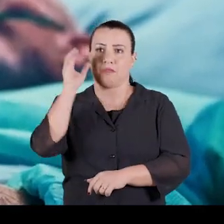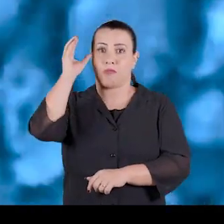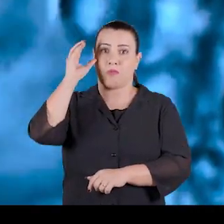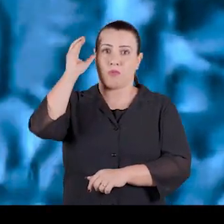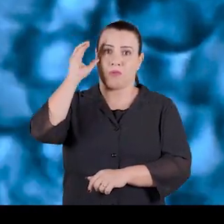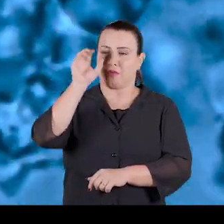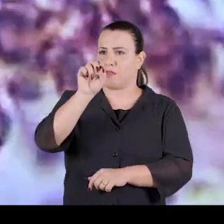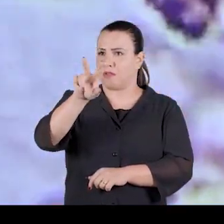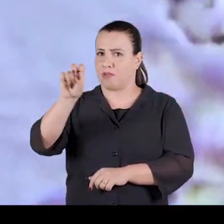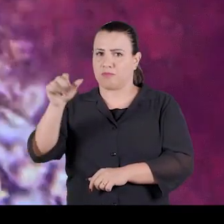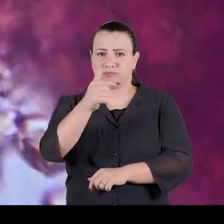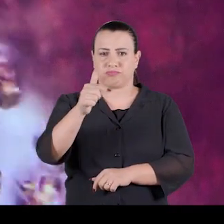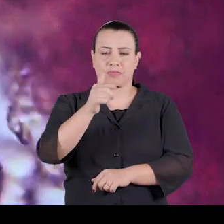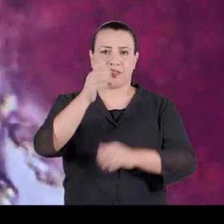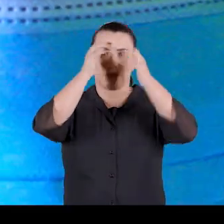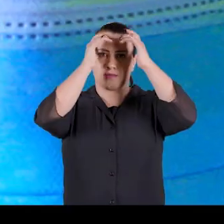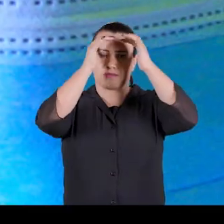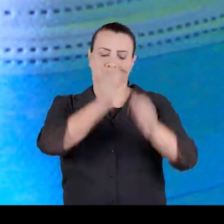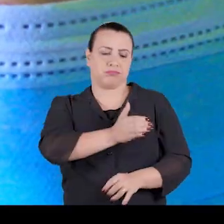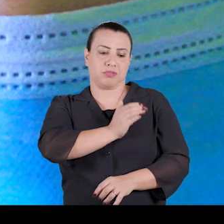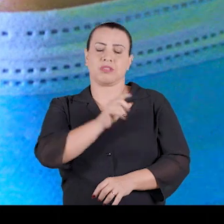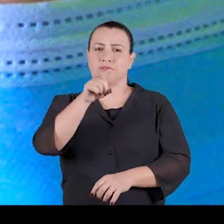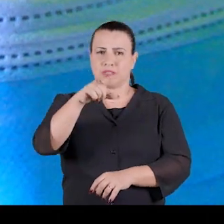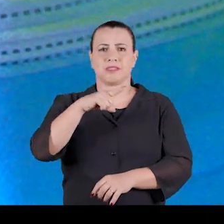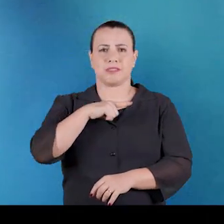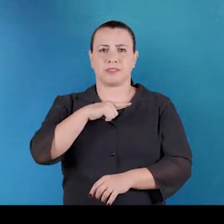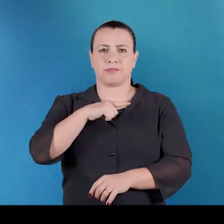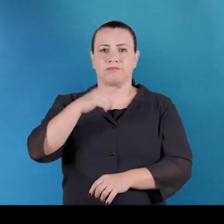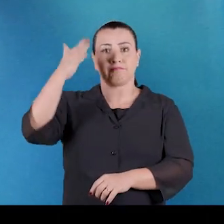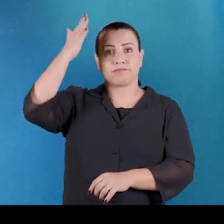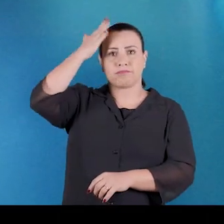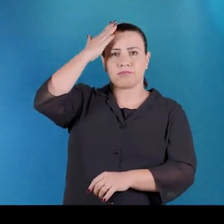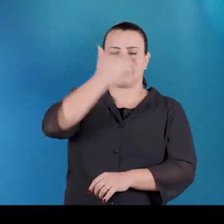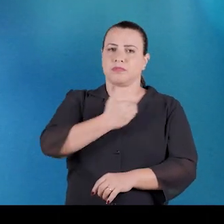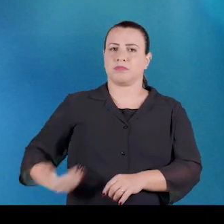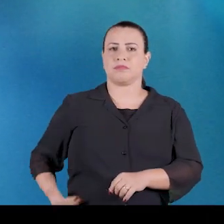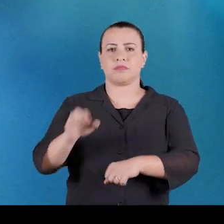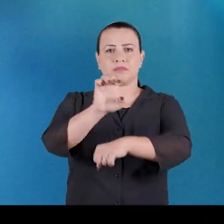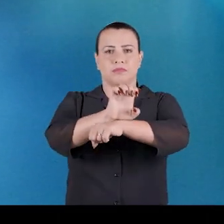consciente. O vírus não tem cérebro nem coração. Você tem. Paraná. Governo do Estado. Governo